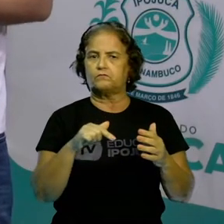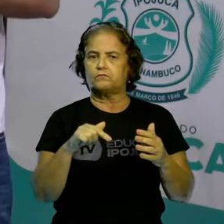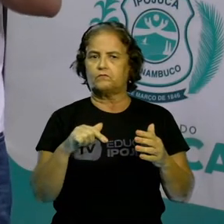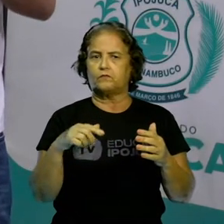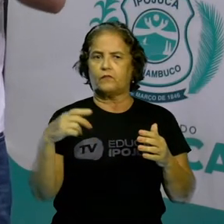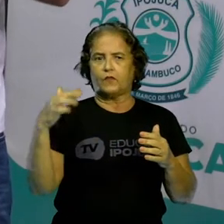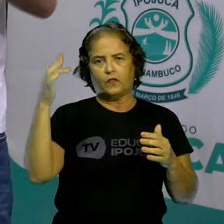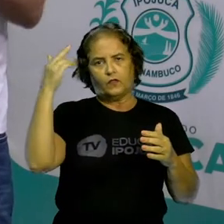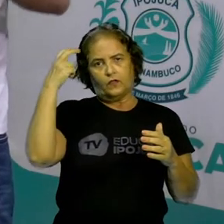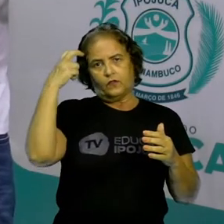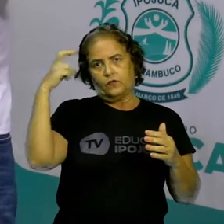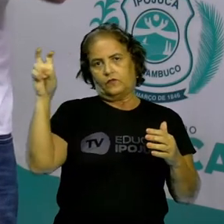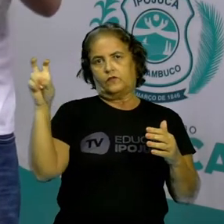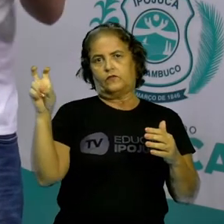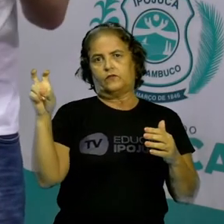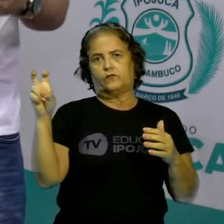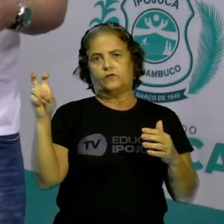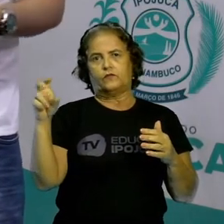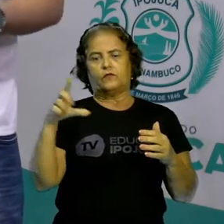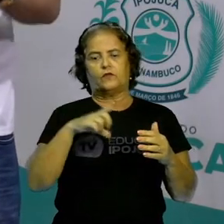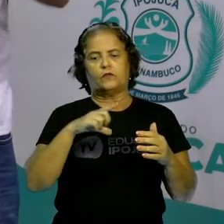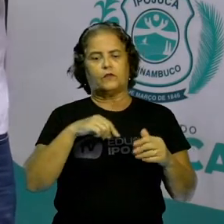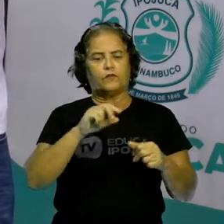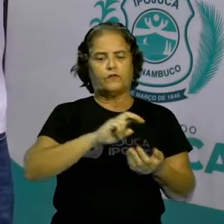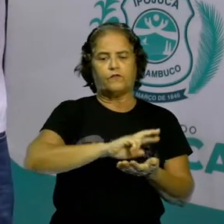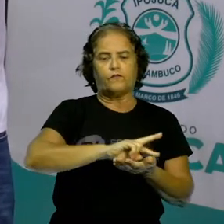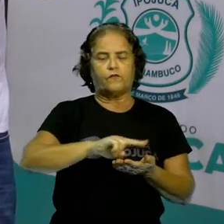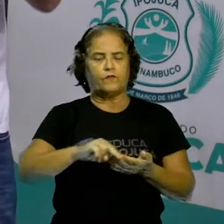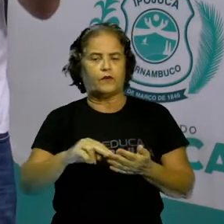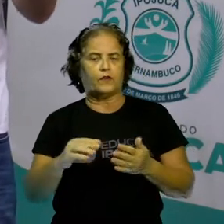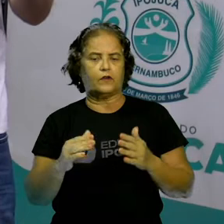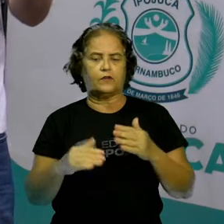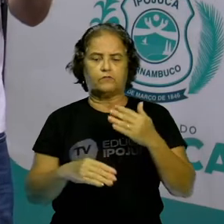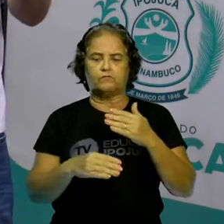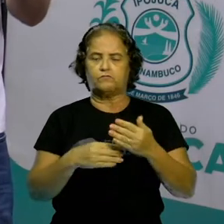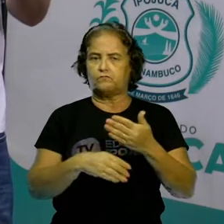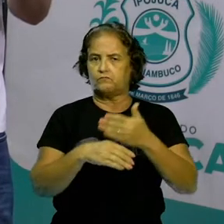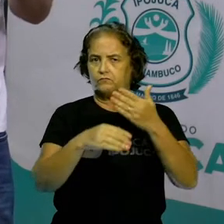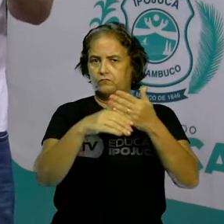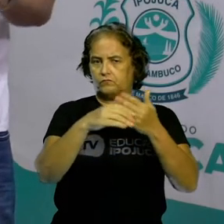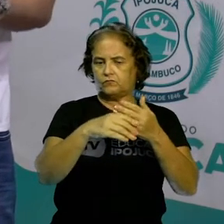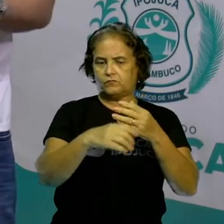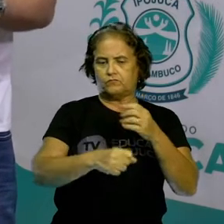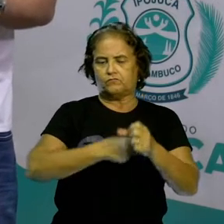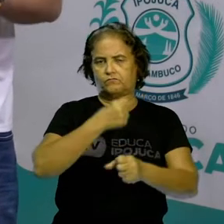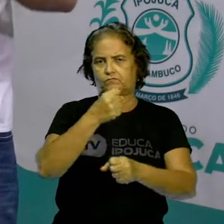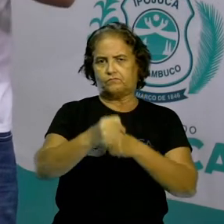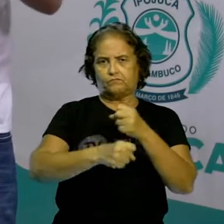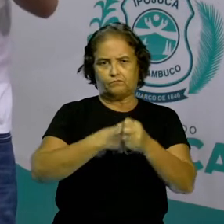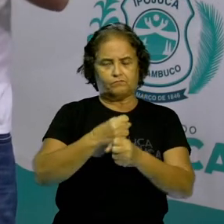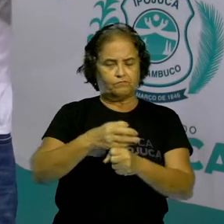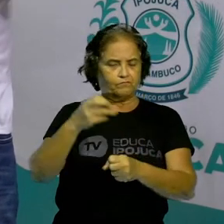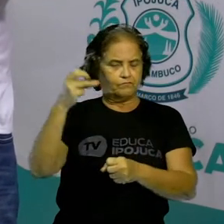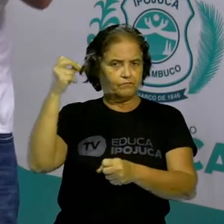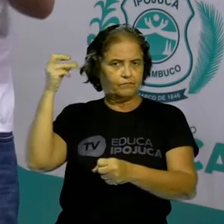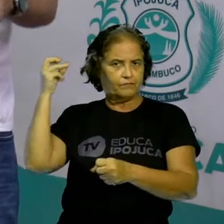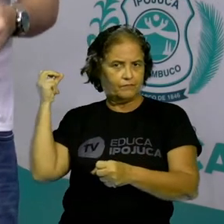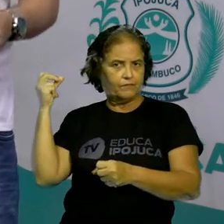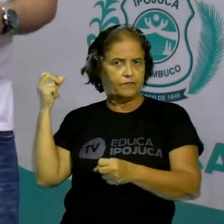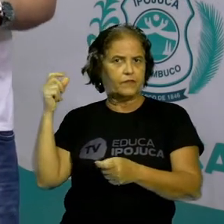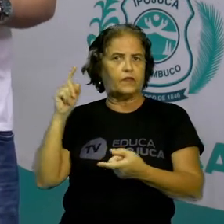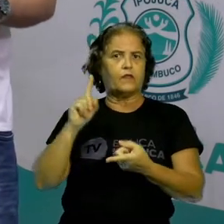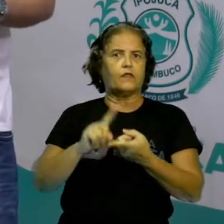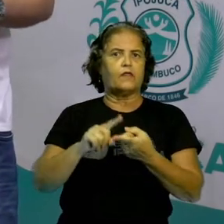temos vários tipos de construções que têm centenas de anos, nós temos aí também estilos de